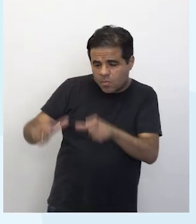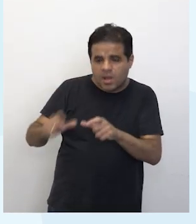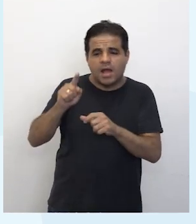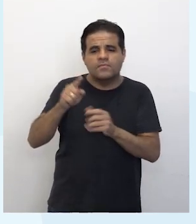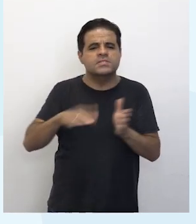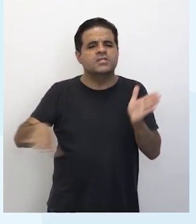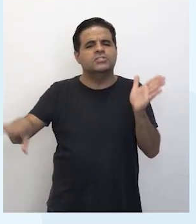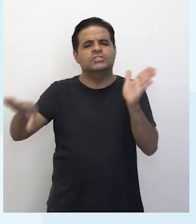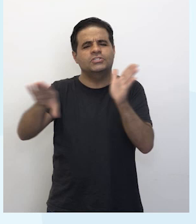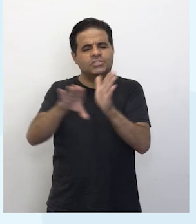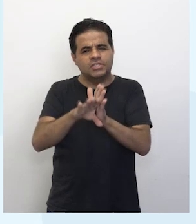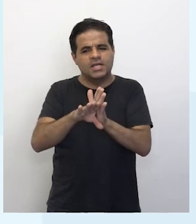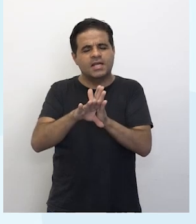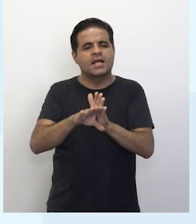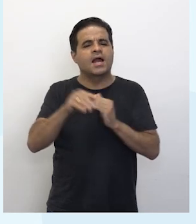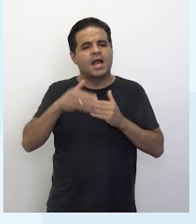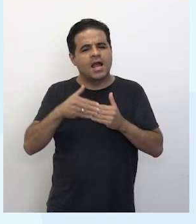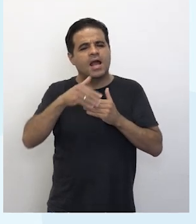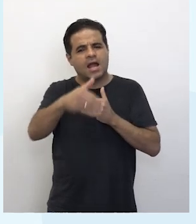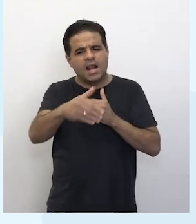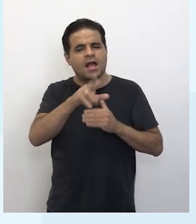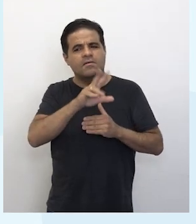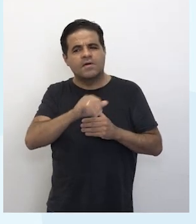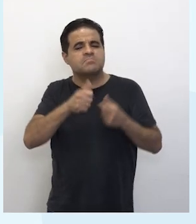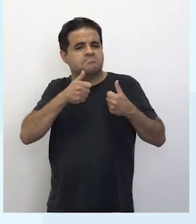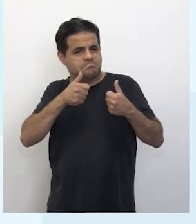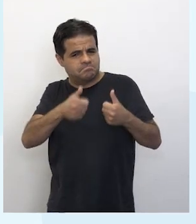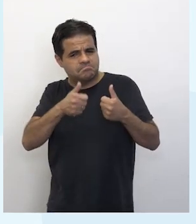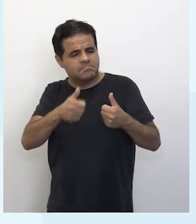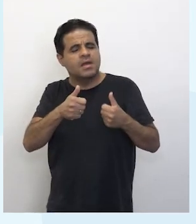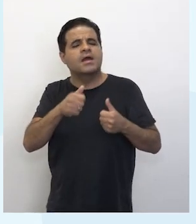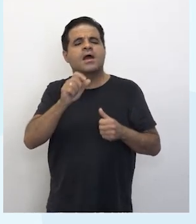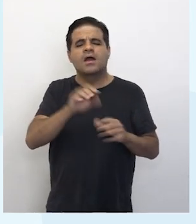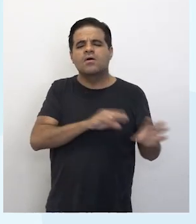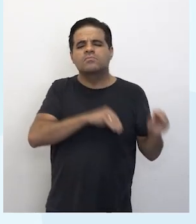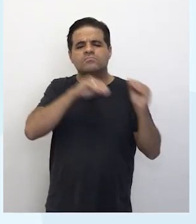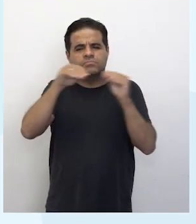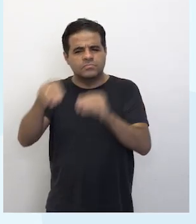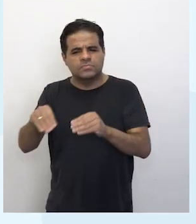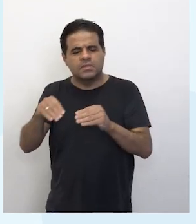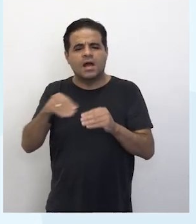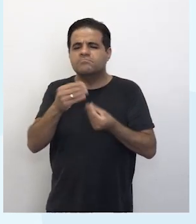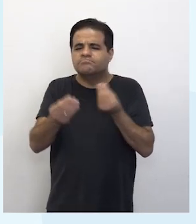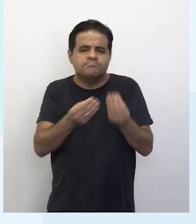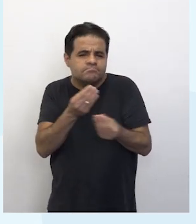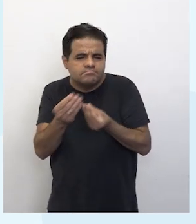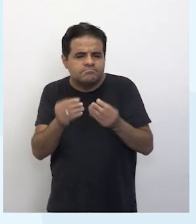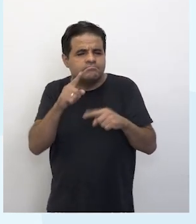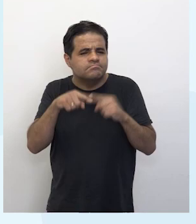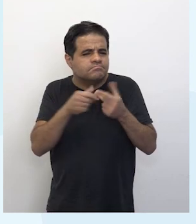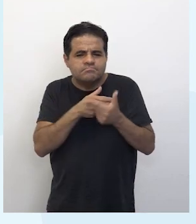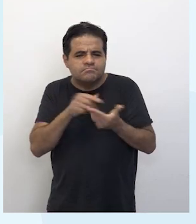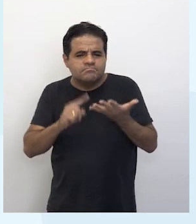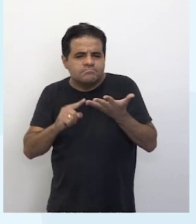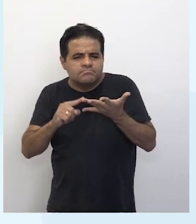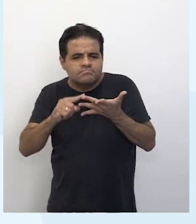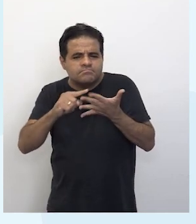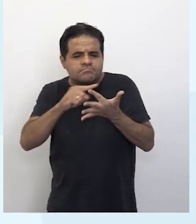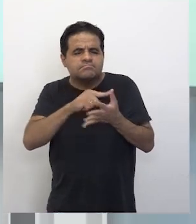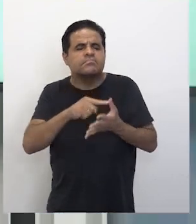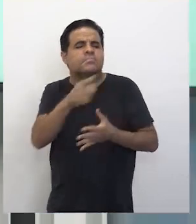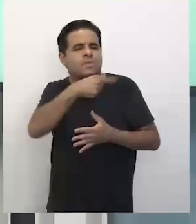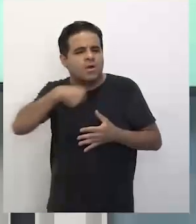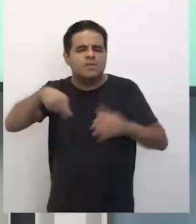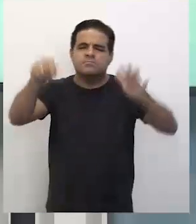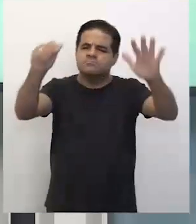você chega, essa migração, ela vai ser legal ou vai ser clandestina. Esses são elementos fundamentais para a